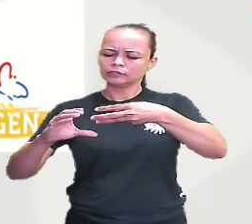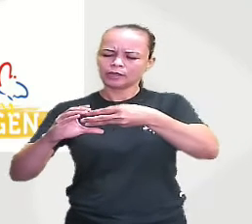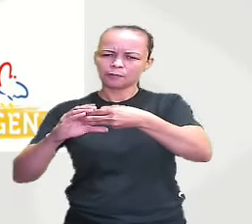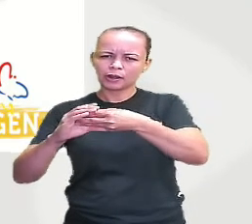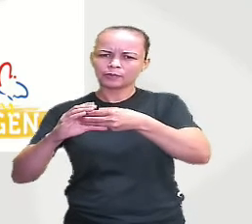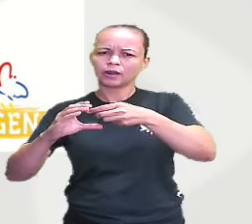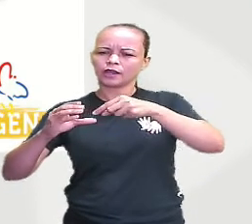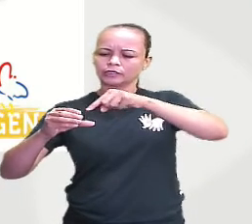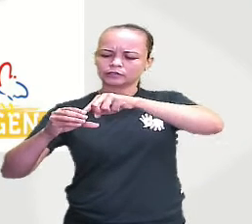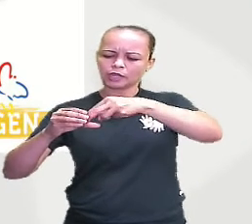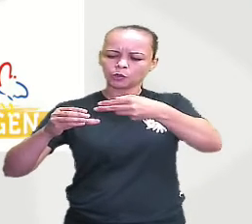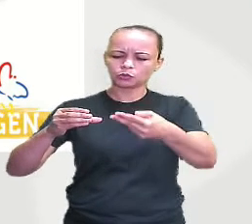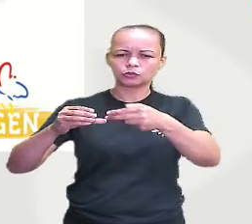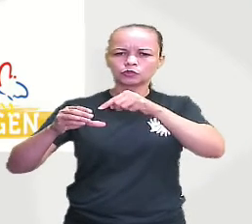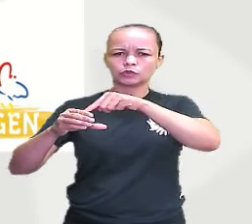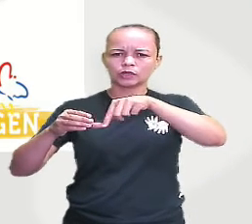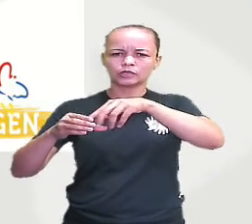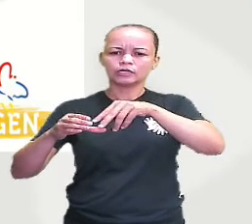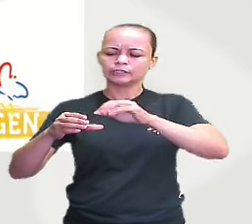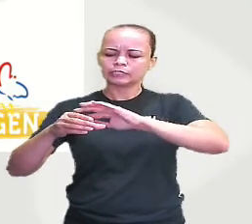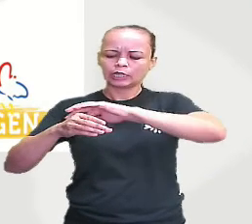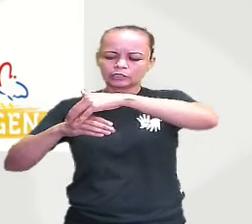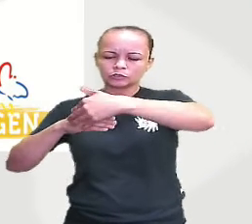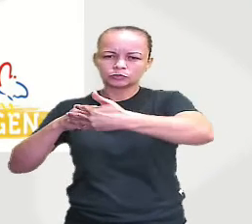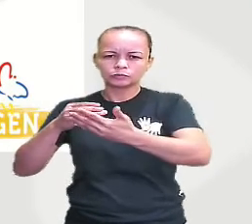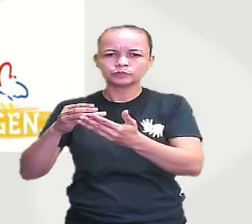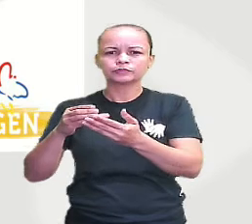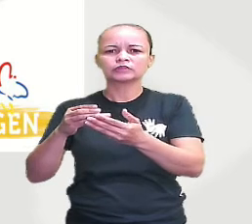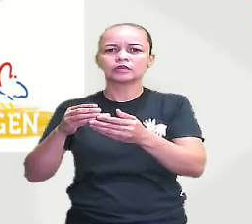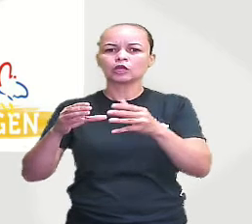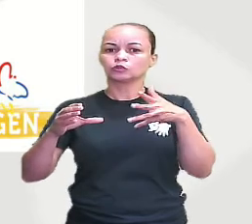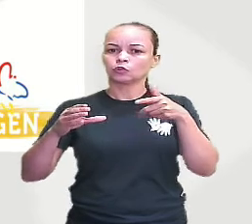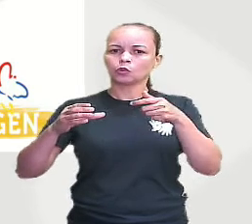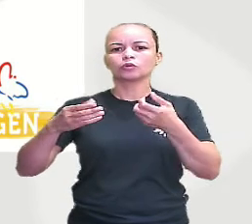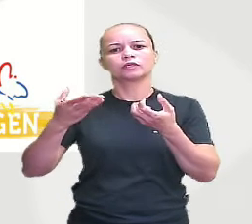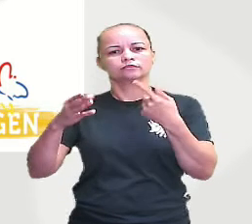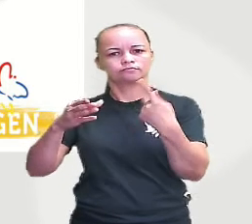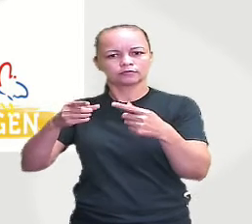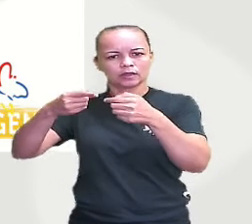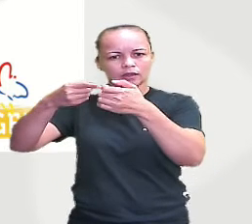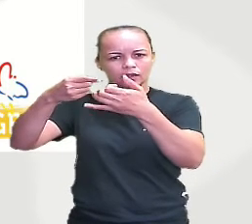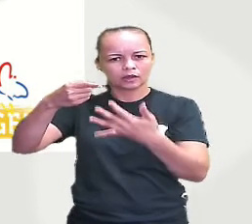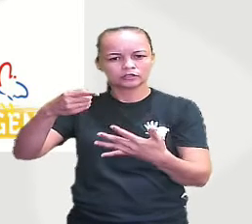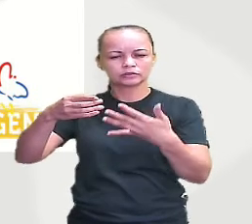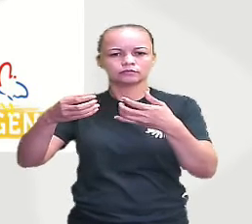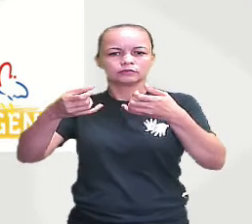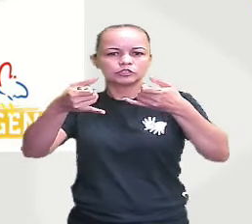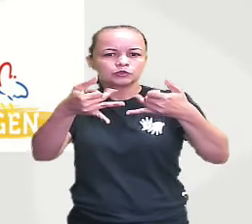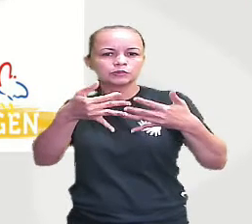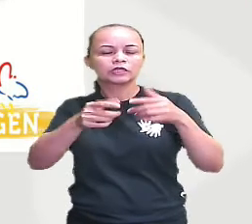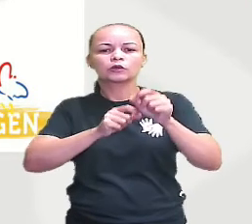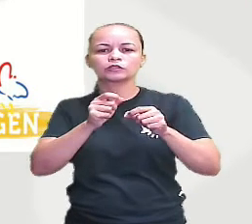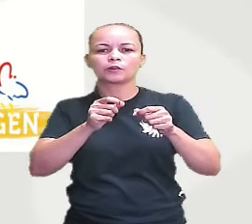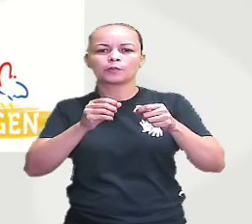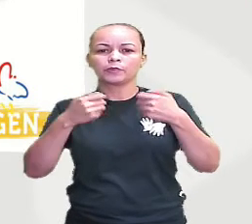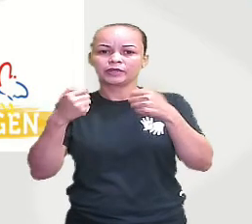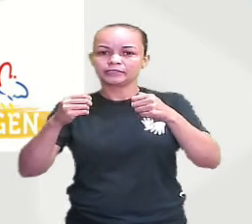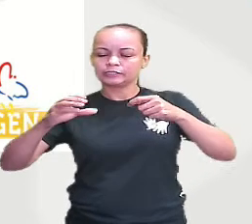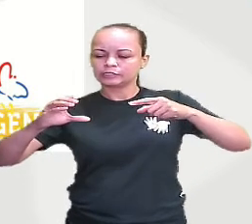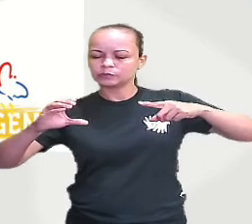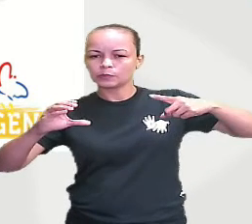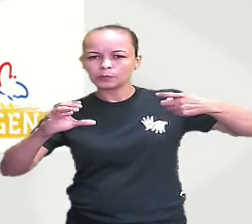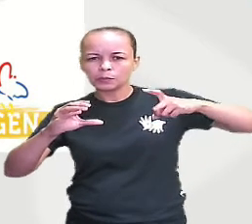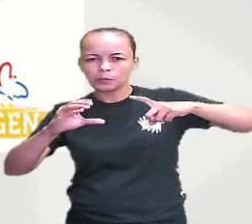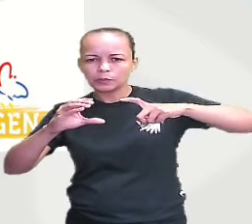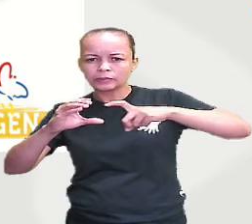ela tem membrana plasmática, ela a zona pelúcida, precisa... Então, todas essas estruturas têm que ser o quê? Têm que ser penetradas, tem que